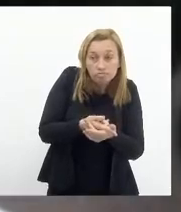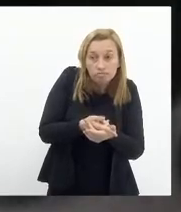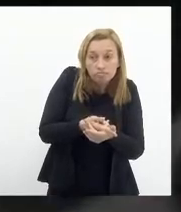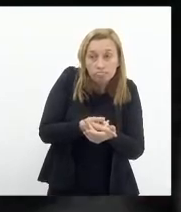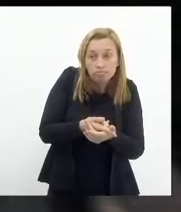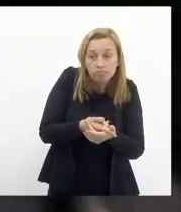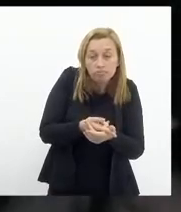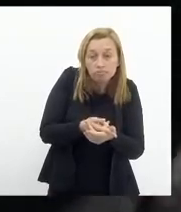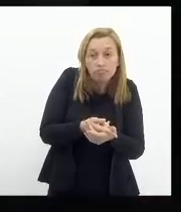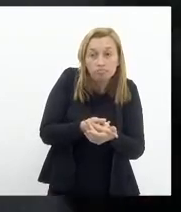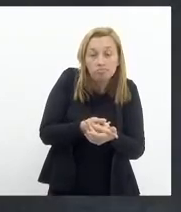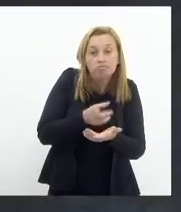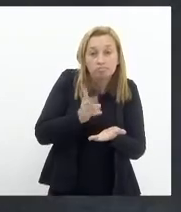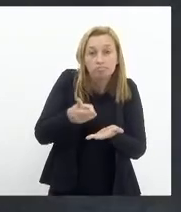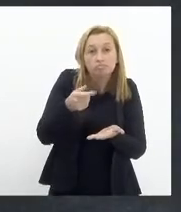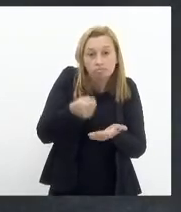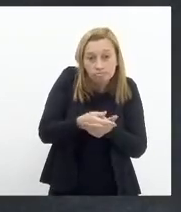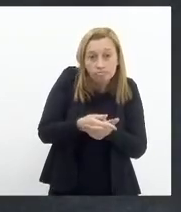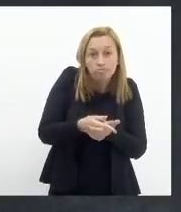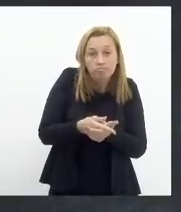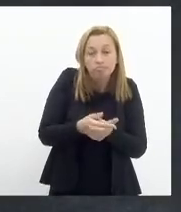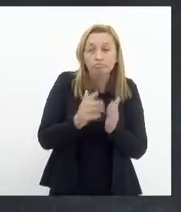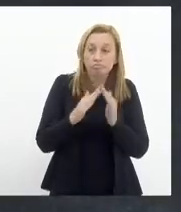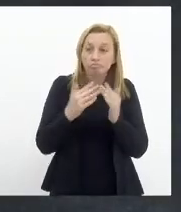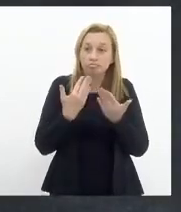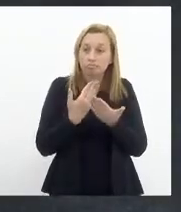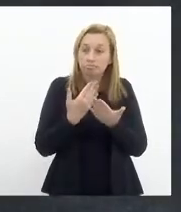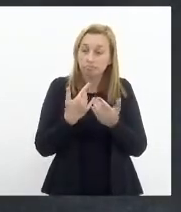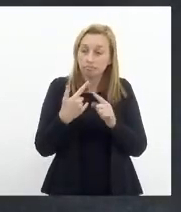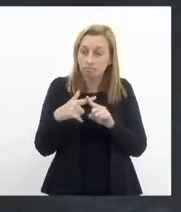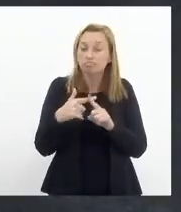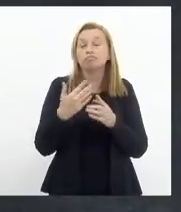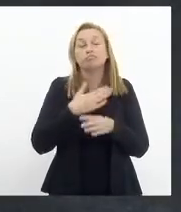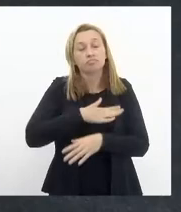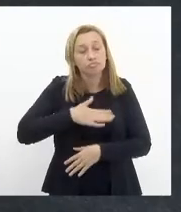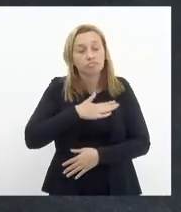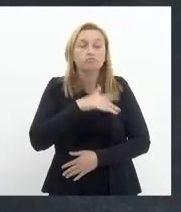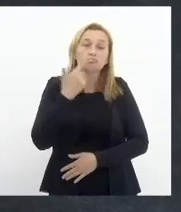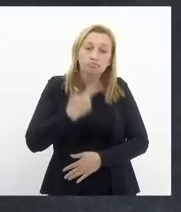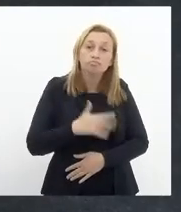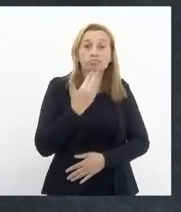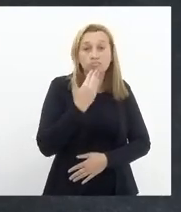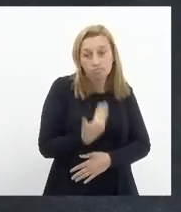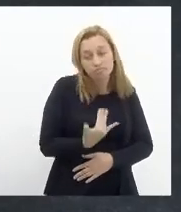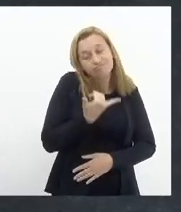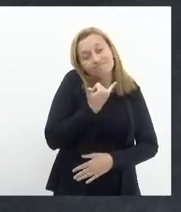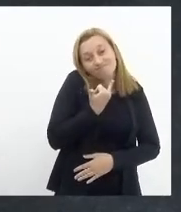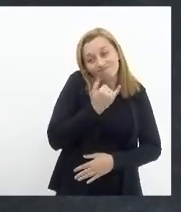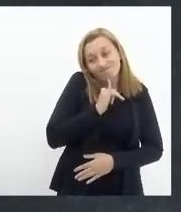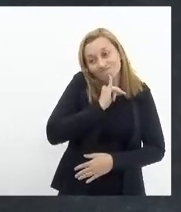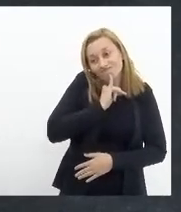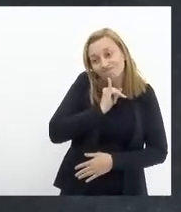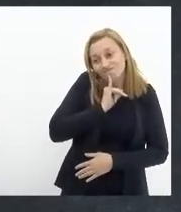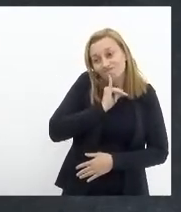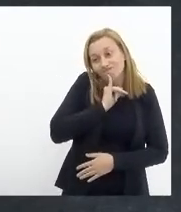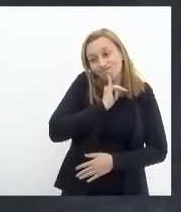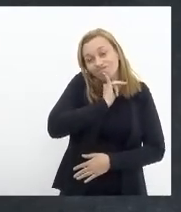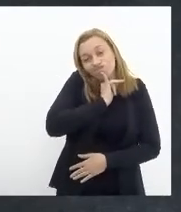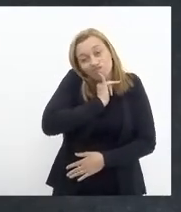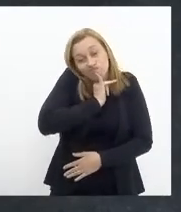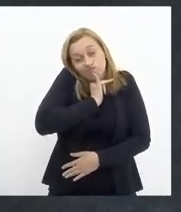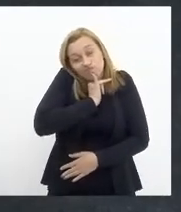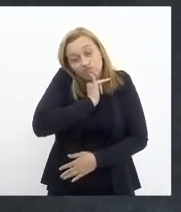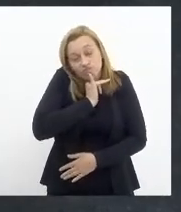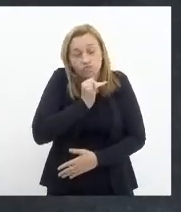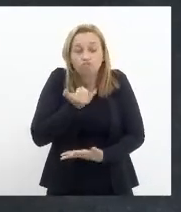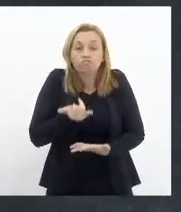e as igrejas continuam pagando então eu gostaria mais uma vez de ressaltar isso infelizmente houve aí né